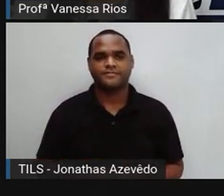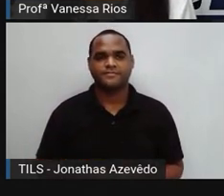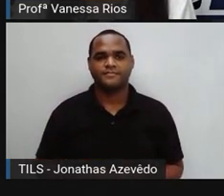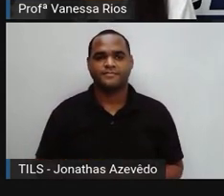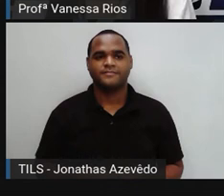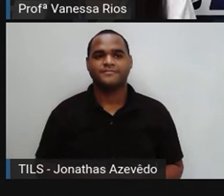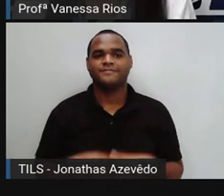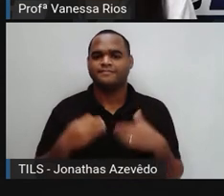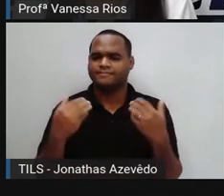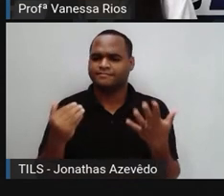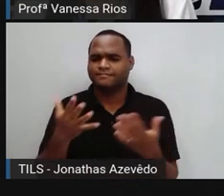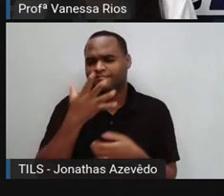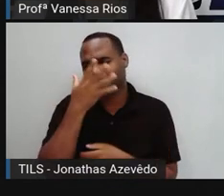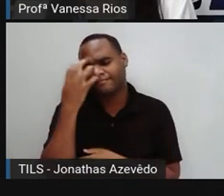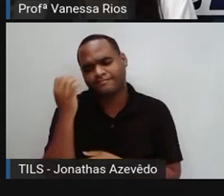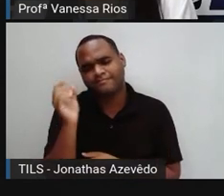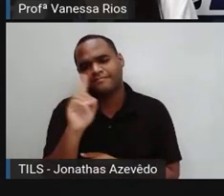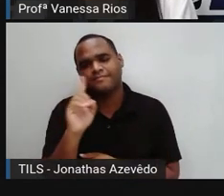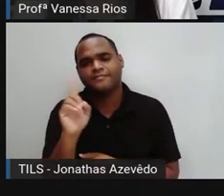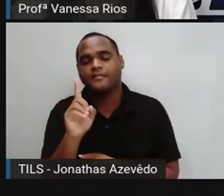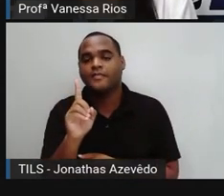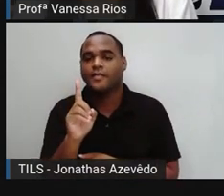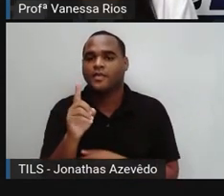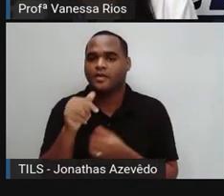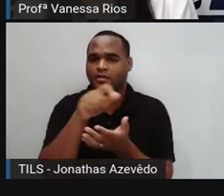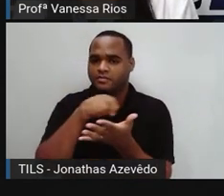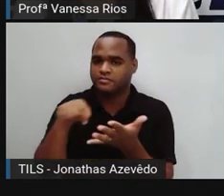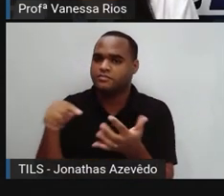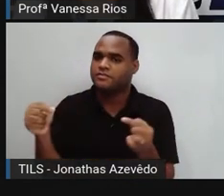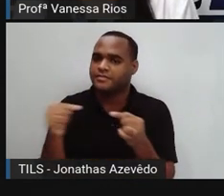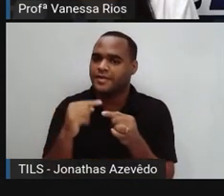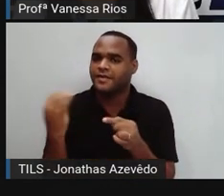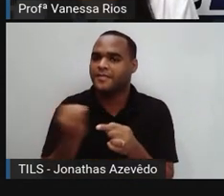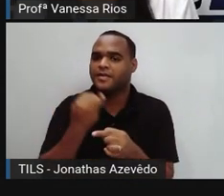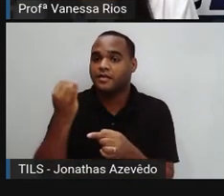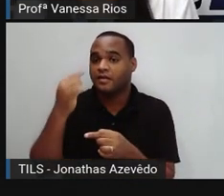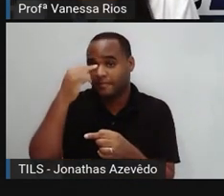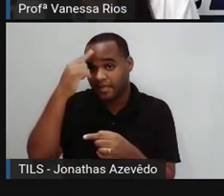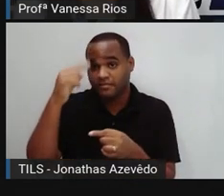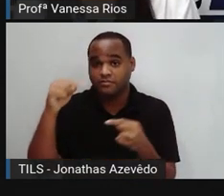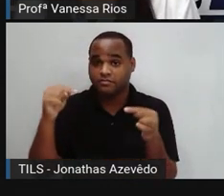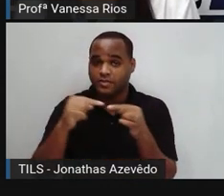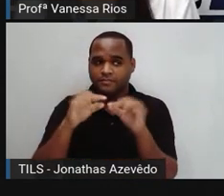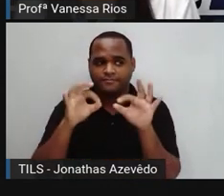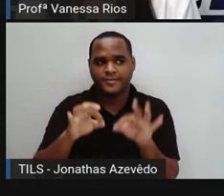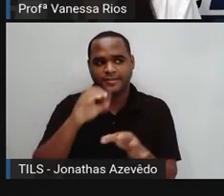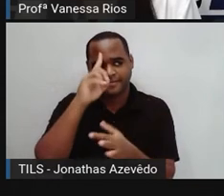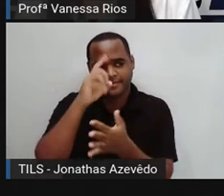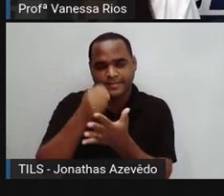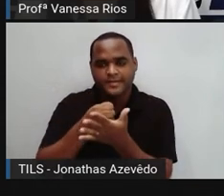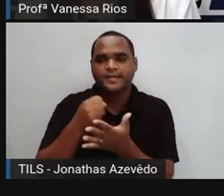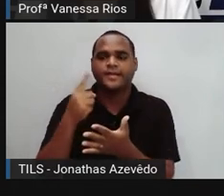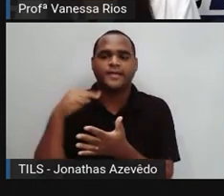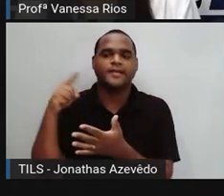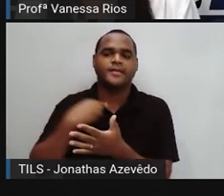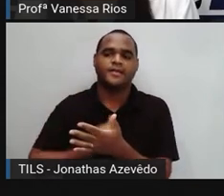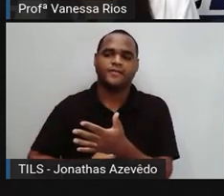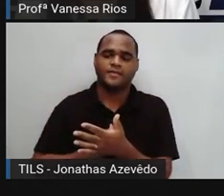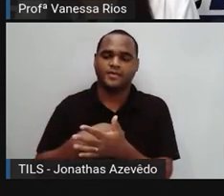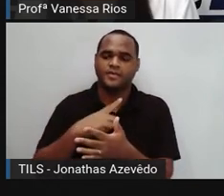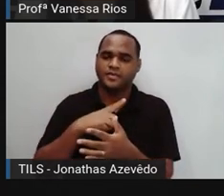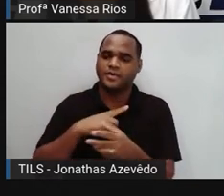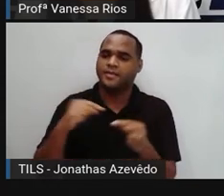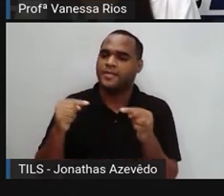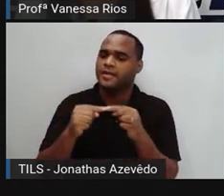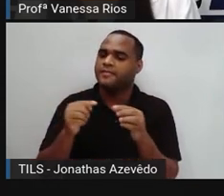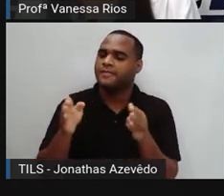E aí, não esqueça, né? A escrita é, portanto, uma invenção decisiva para a história da humanidade. Um meio